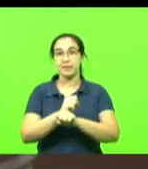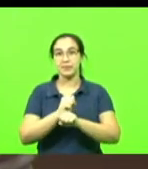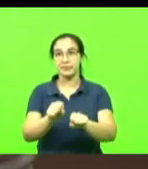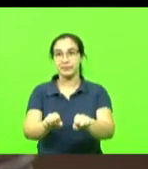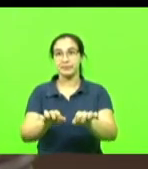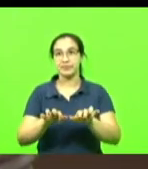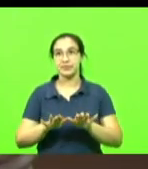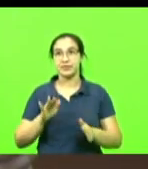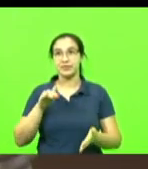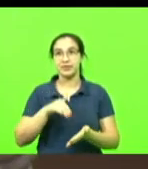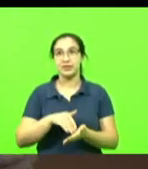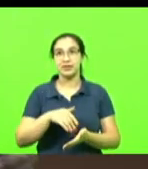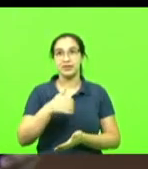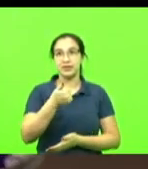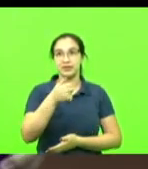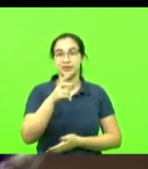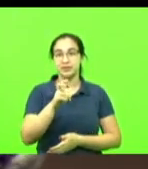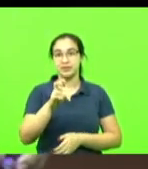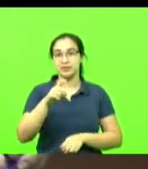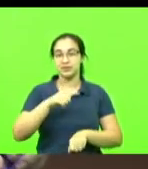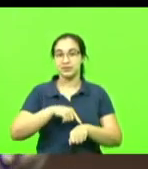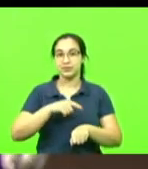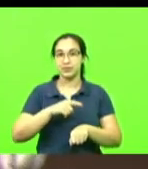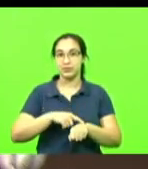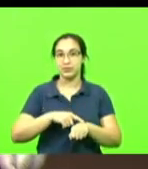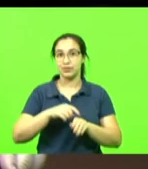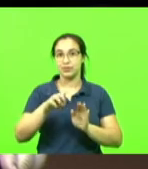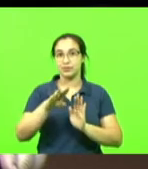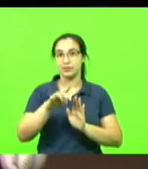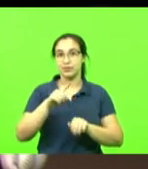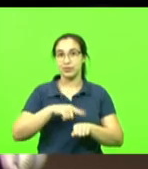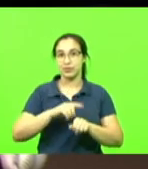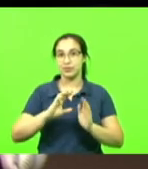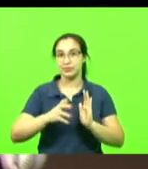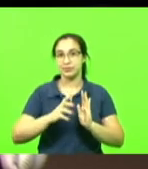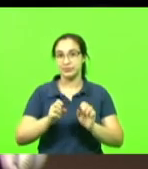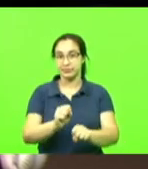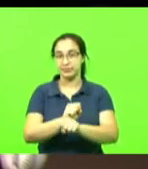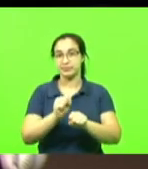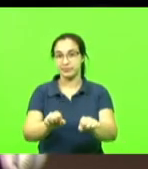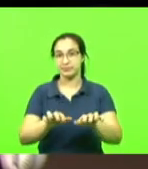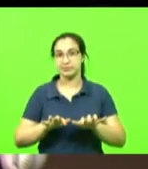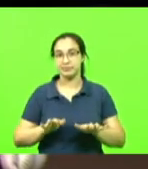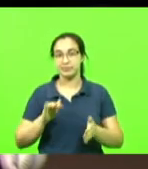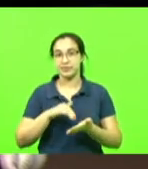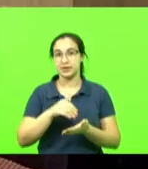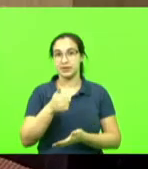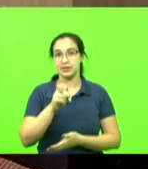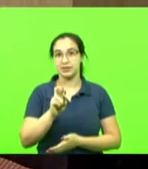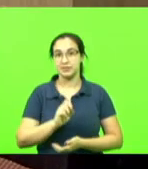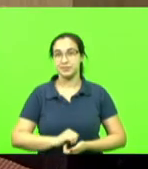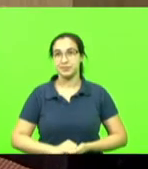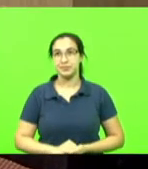sessão até as 15 horas para o horário dos partidos políticos, está suspensa a sessão até as 15 horas.